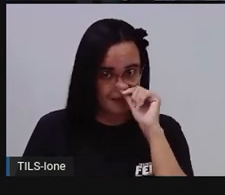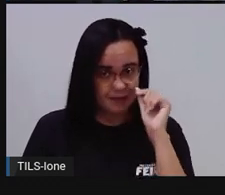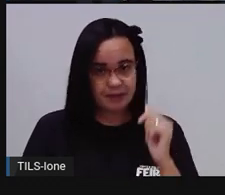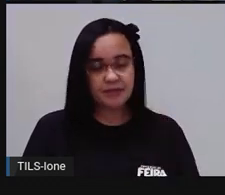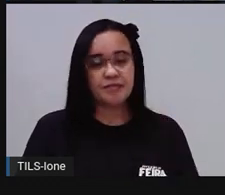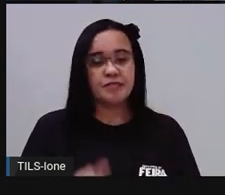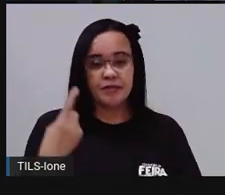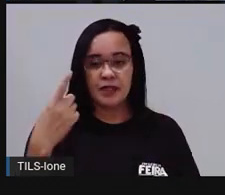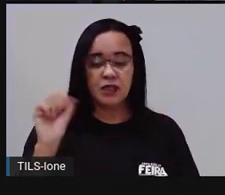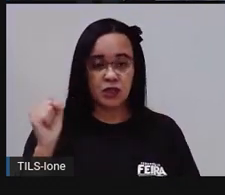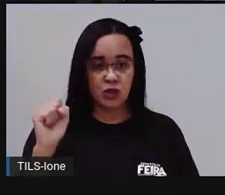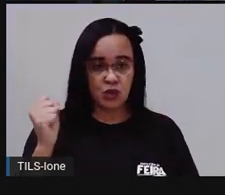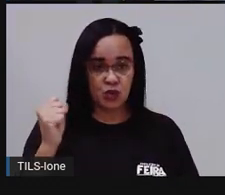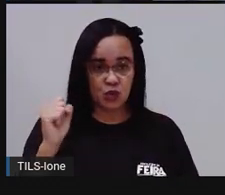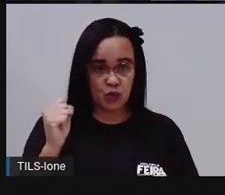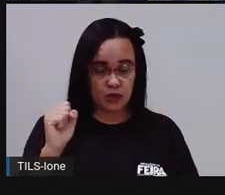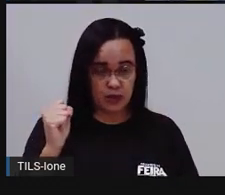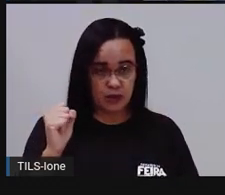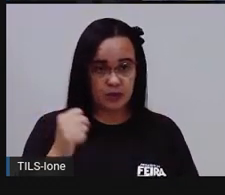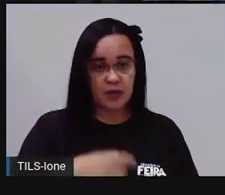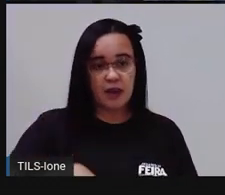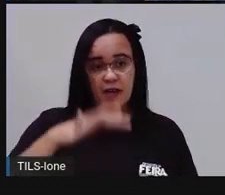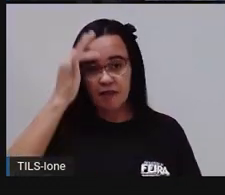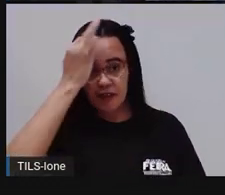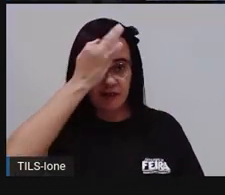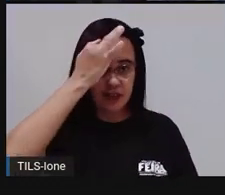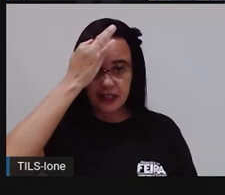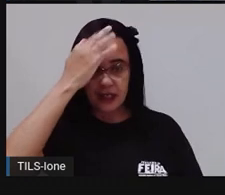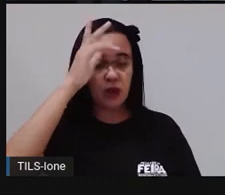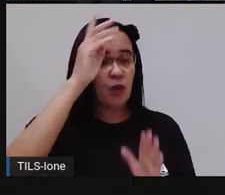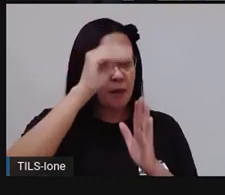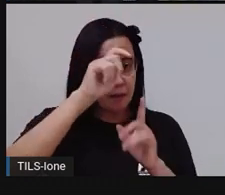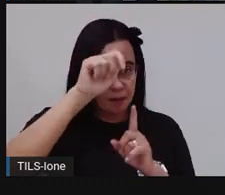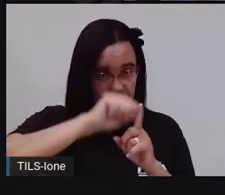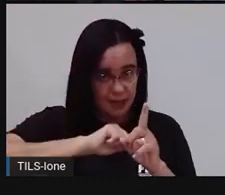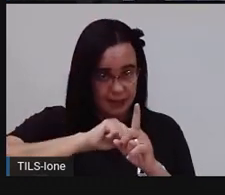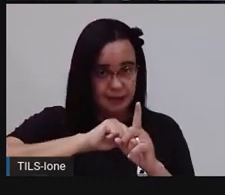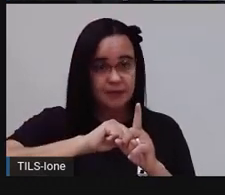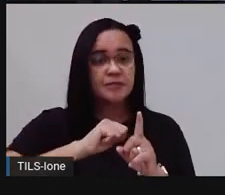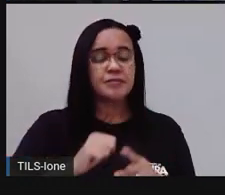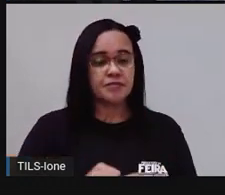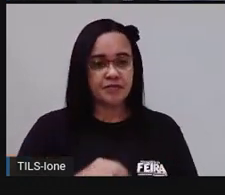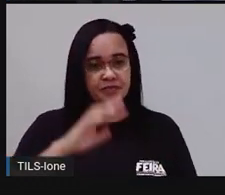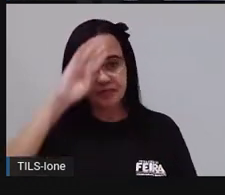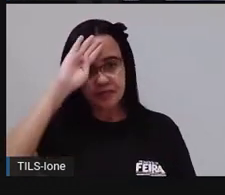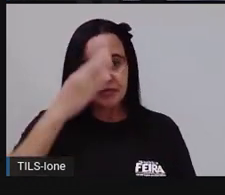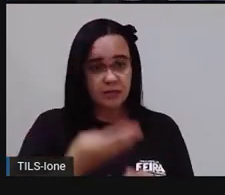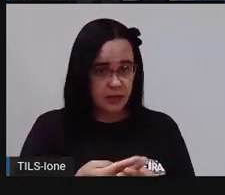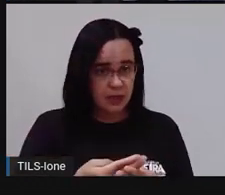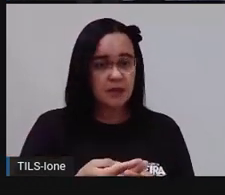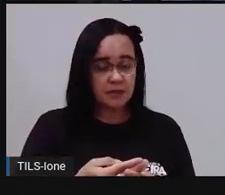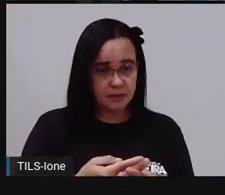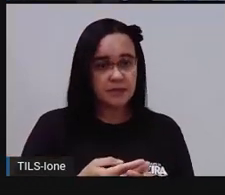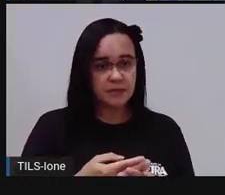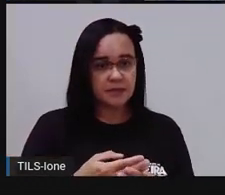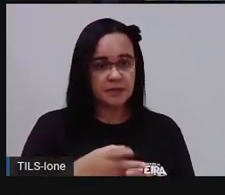18, não foi? Em fevereiro, janeiro, fevereiro, março, perdão. Janeiro, fevereiro, março. E agora a